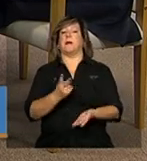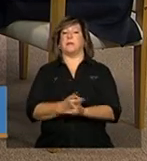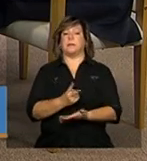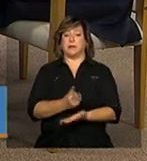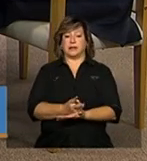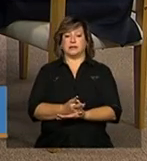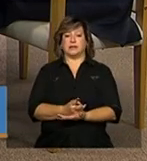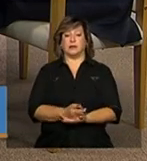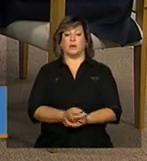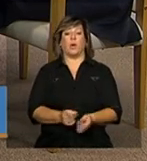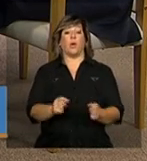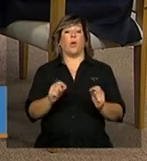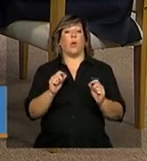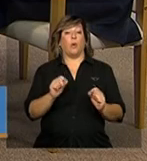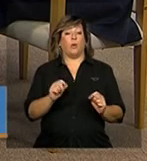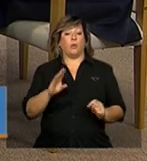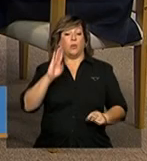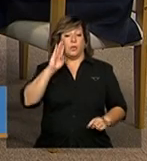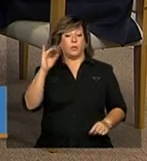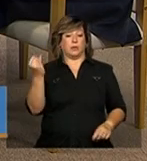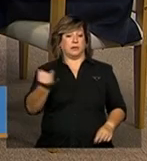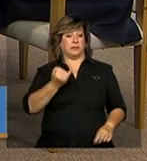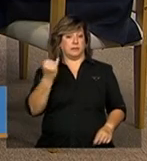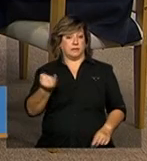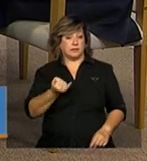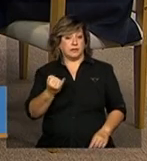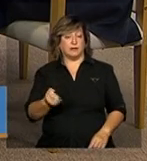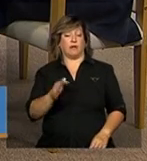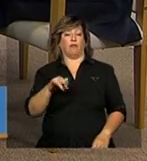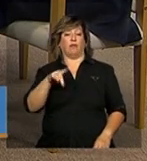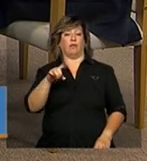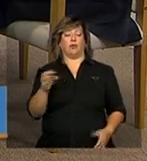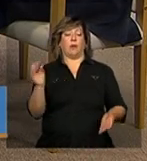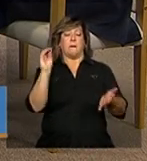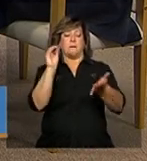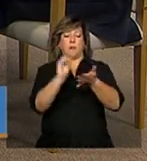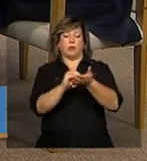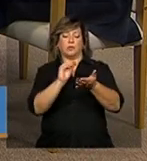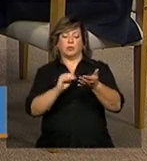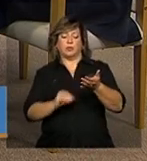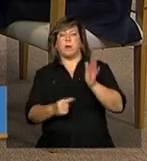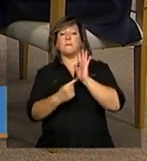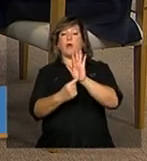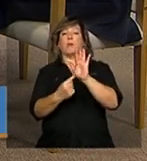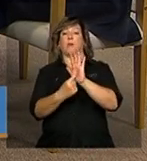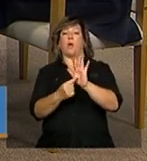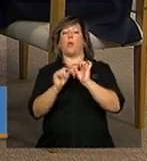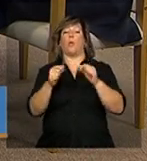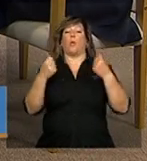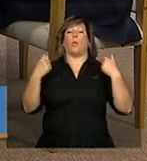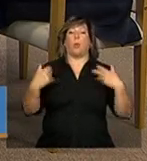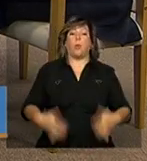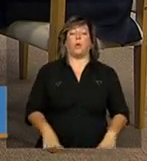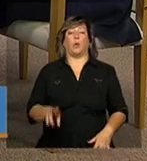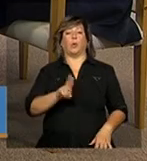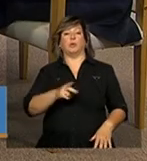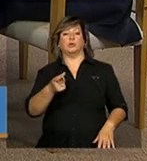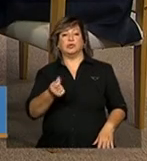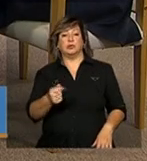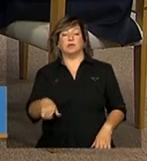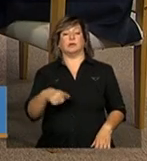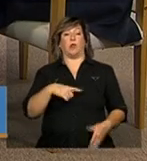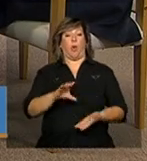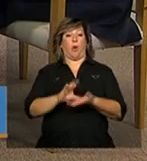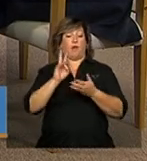seja o que importa é que o fundo coloque as suas prestações de contas de forma que o conselho as veja e o conselho apresente também o parecer